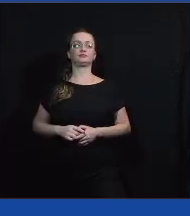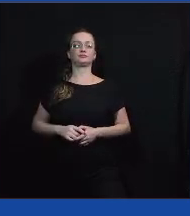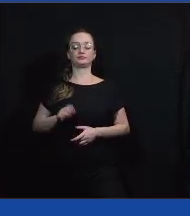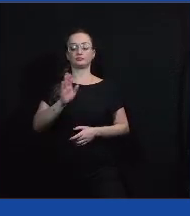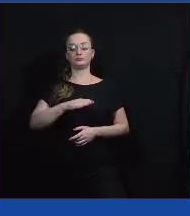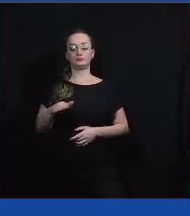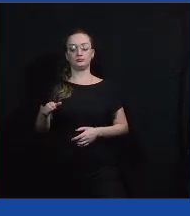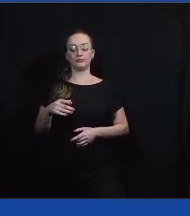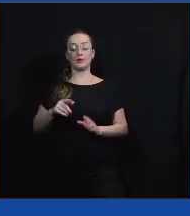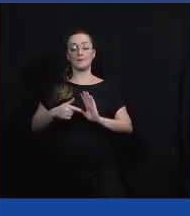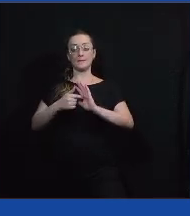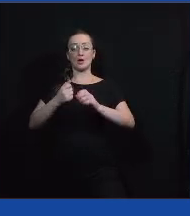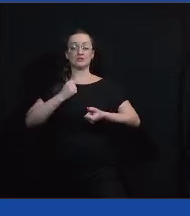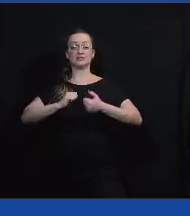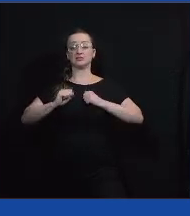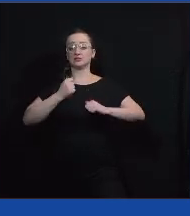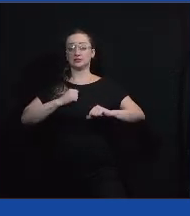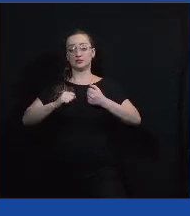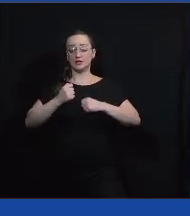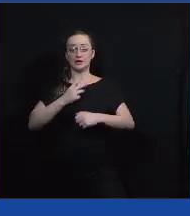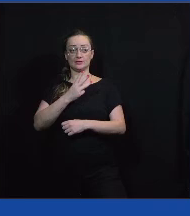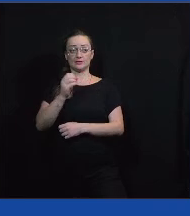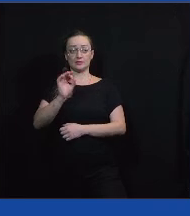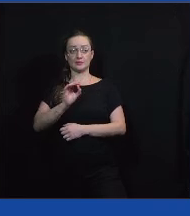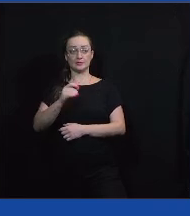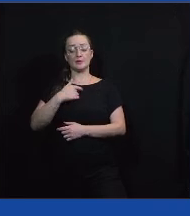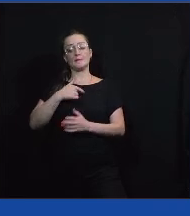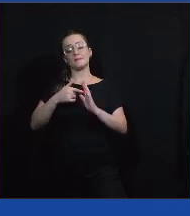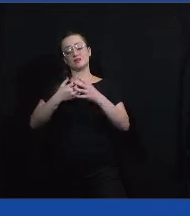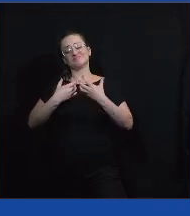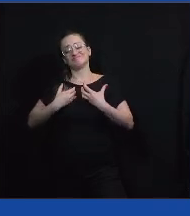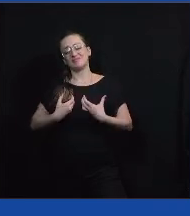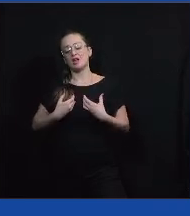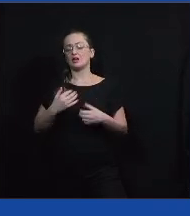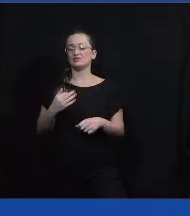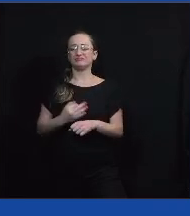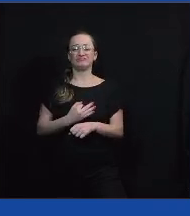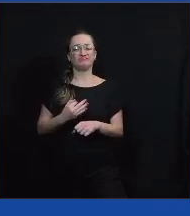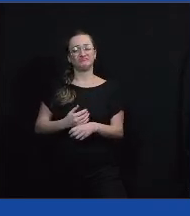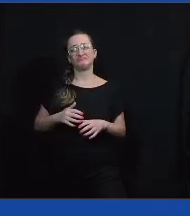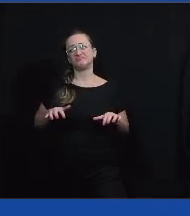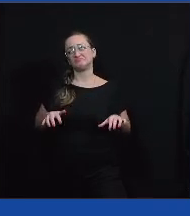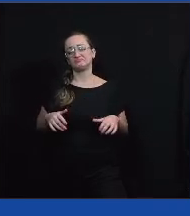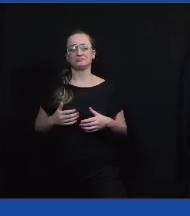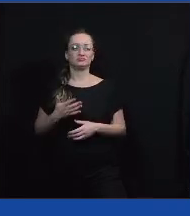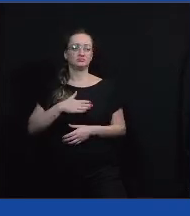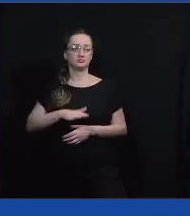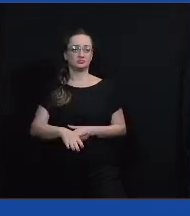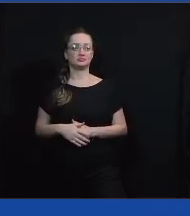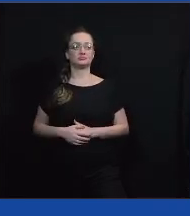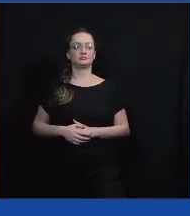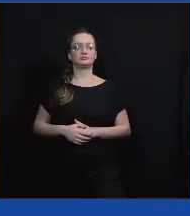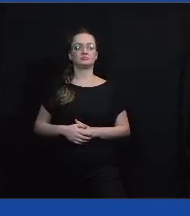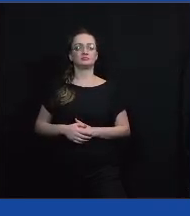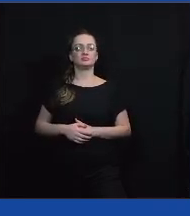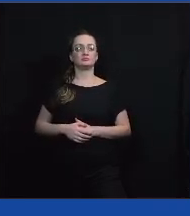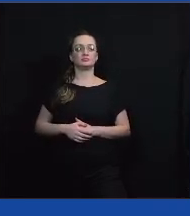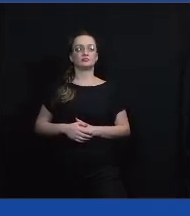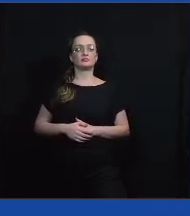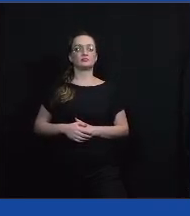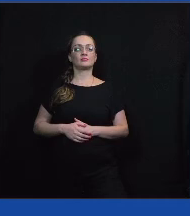demonstram ansiedade, quase 70% dos alunos, cansaço, tédio, nesse ensino é a de mal estruturado,